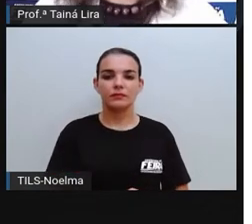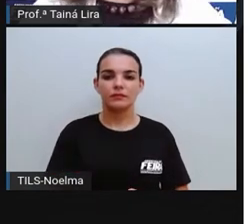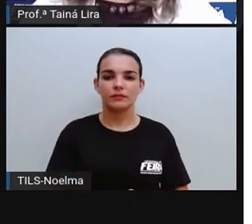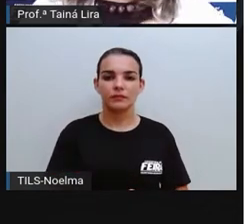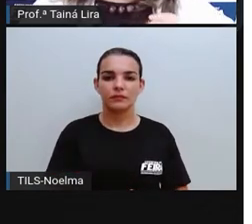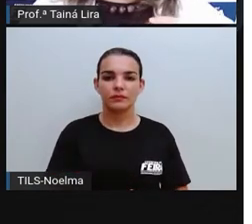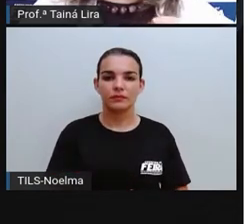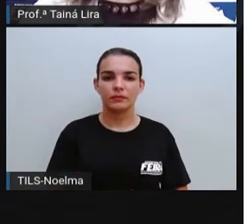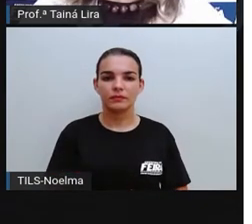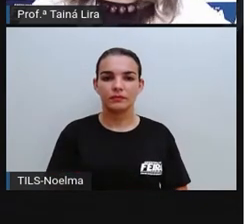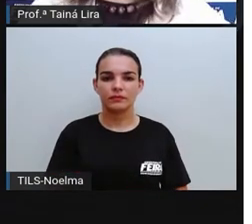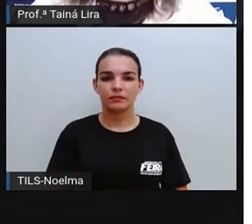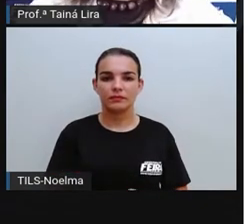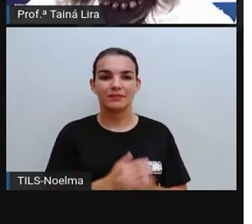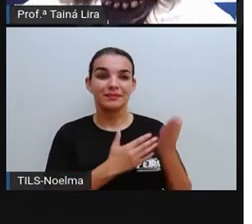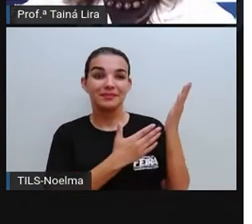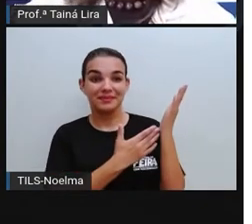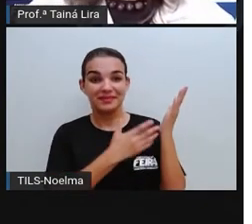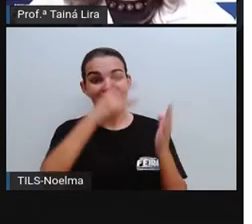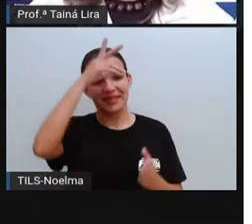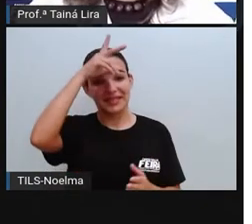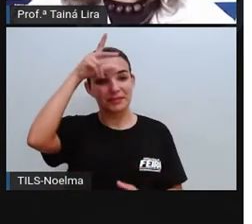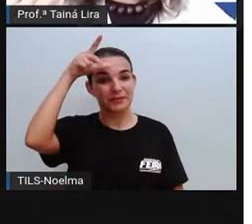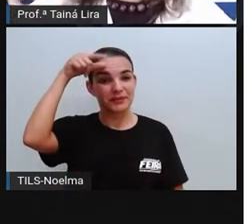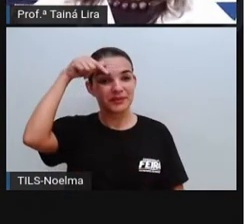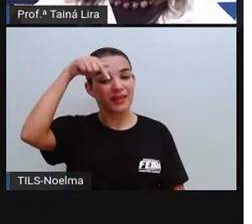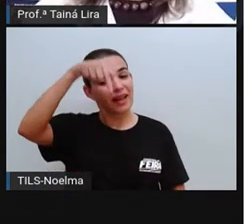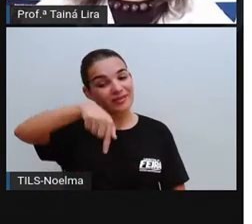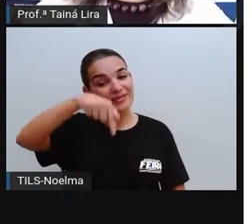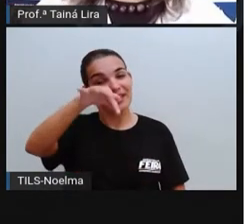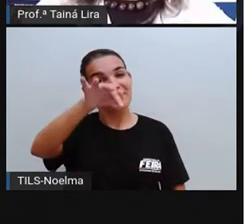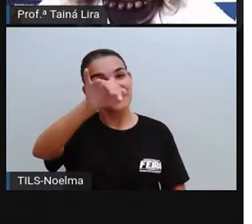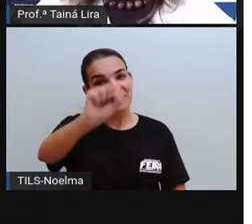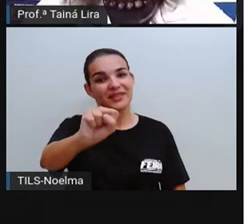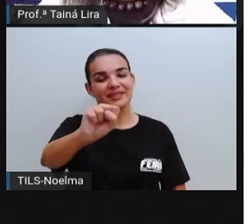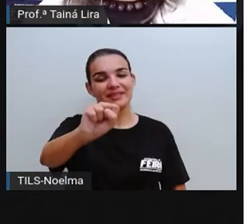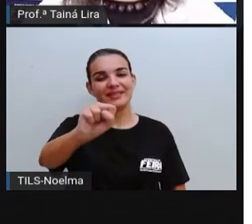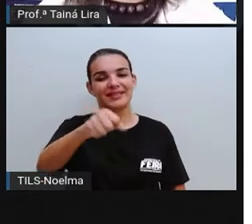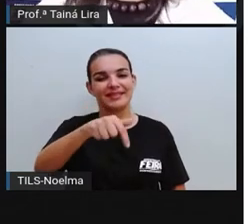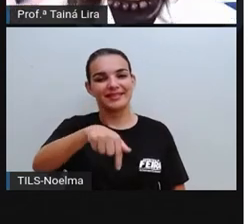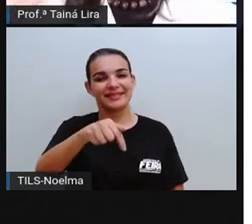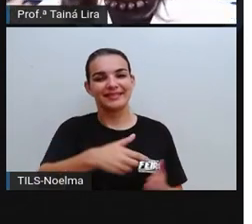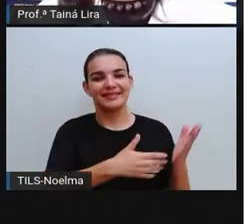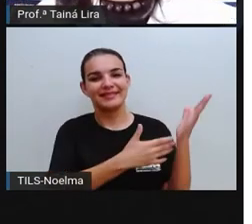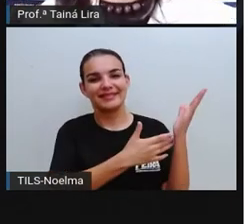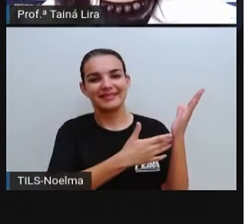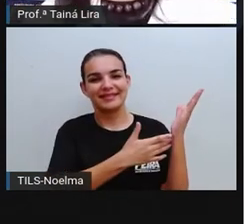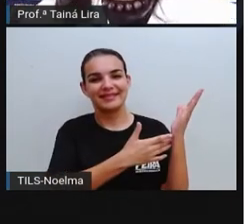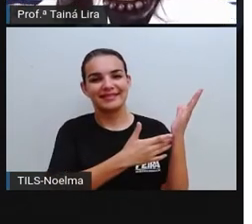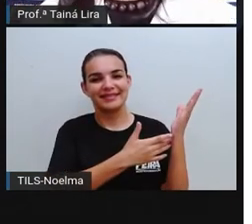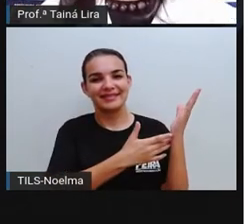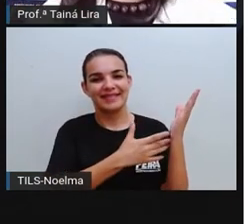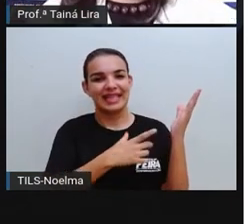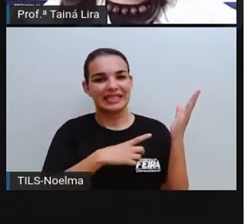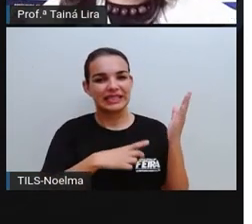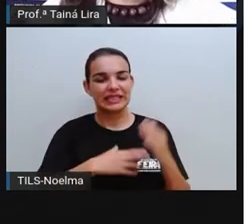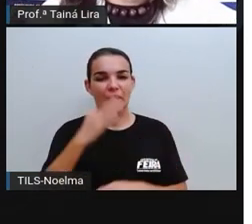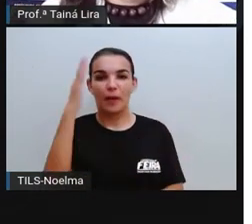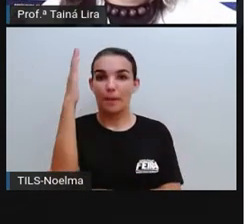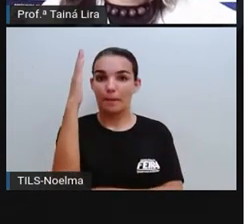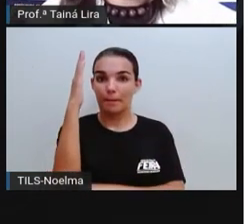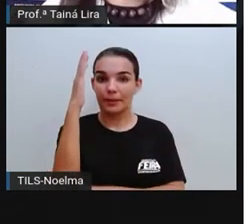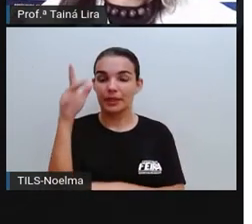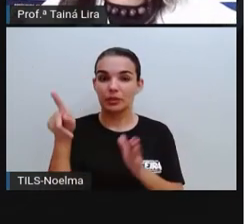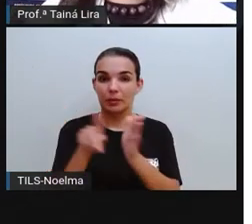E olha lá, a prefeitura de Feira de Santana. A prefeitura é também um prédio